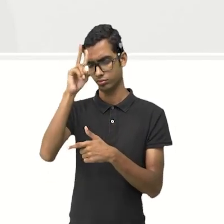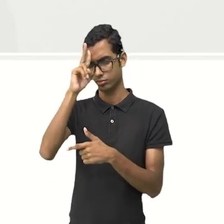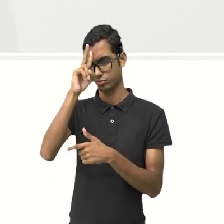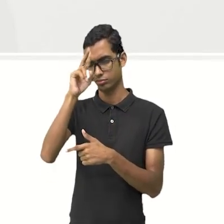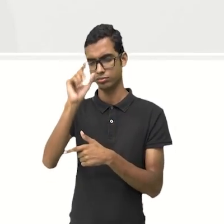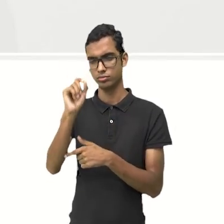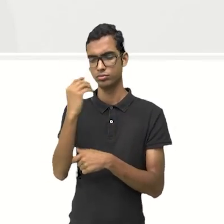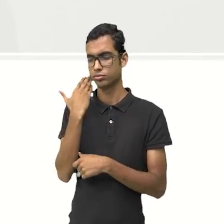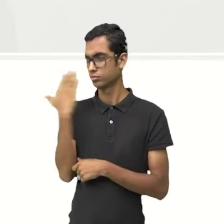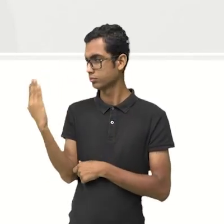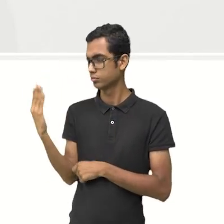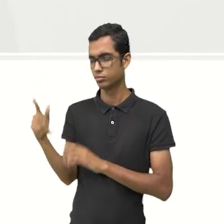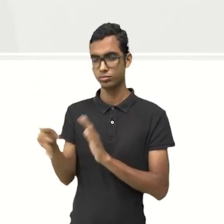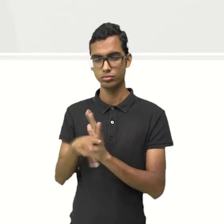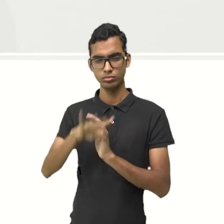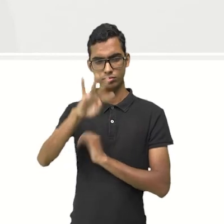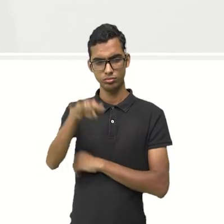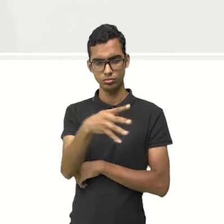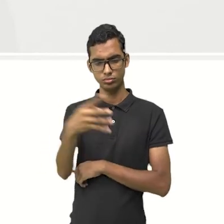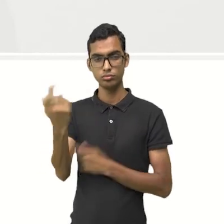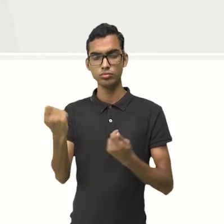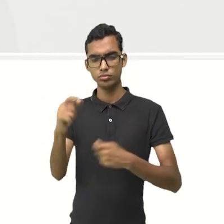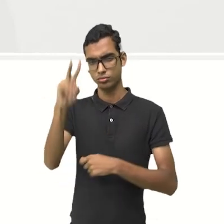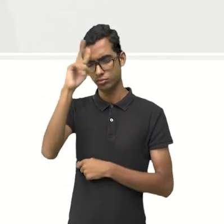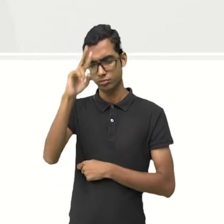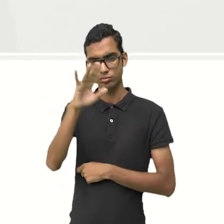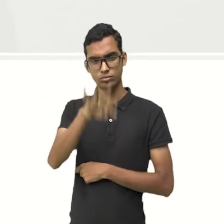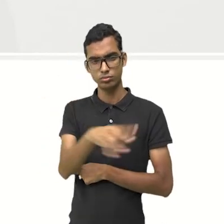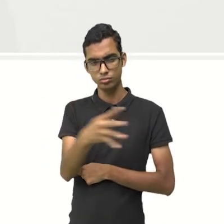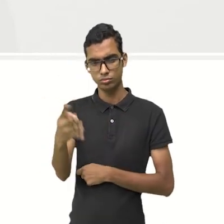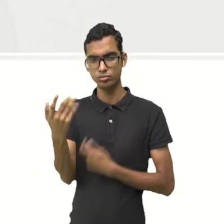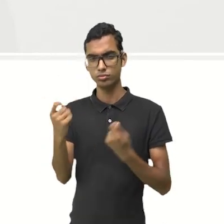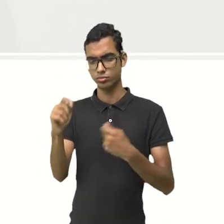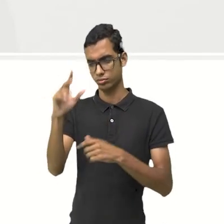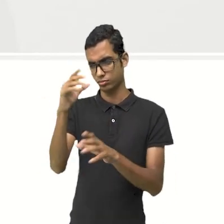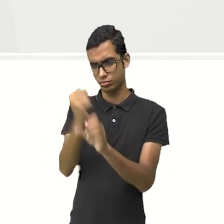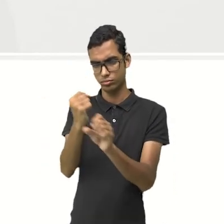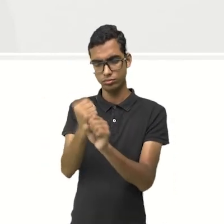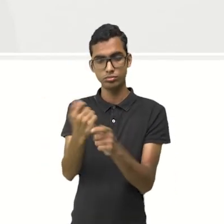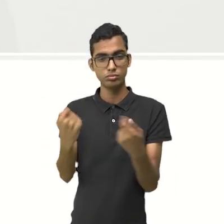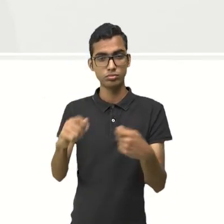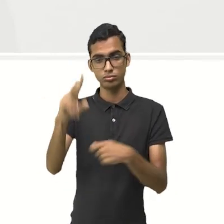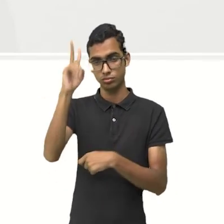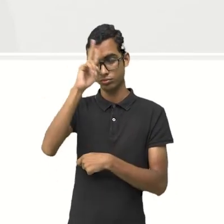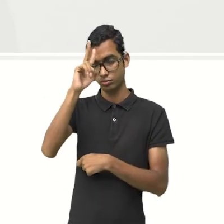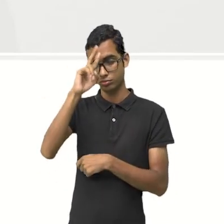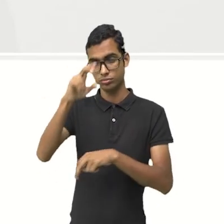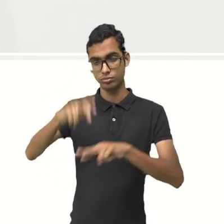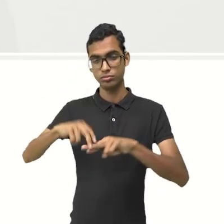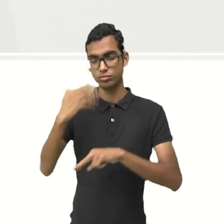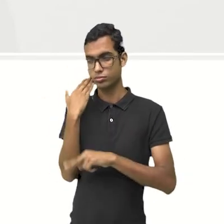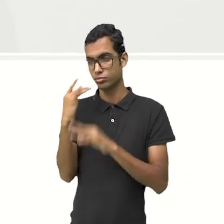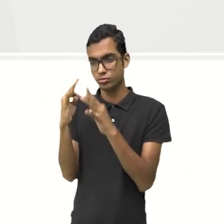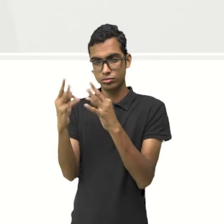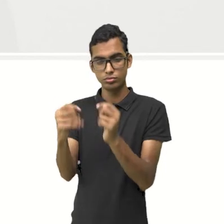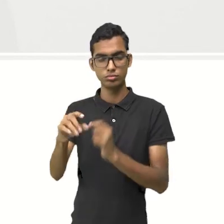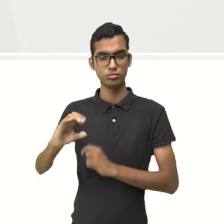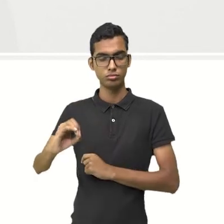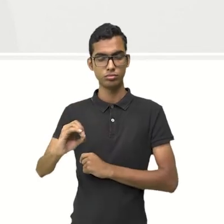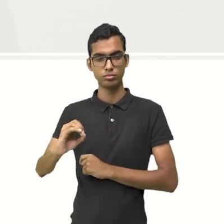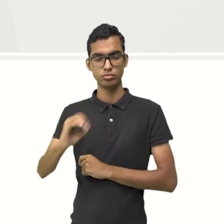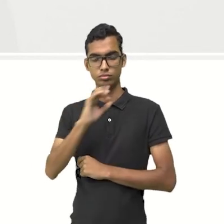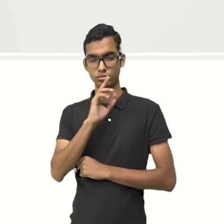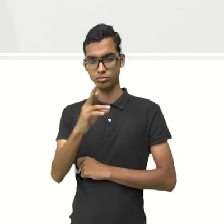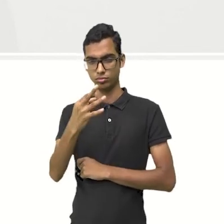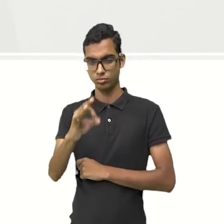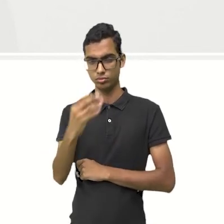da tabuada. Você tem que lembrar da tabuada, beleza? Por quê? Olha, o restinho é zero. Então é uma conta